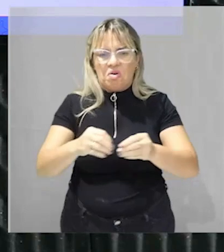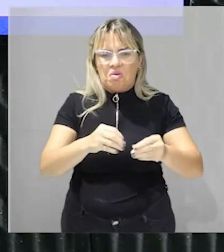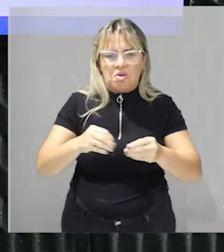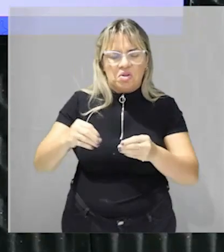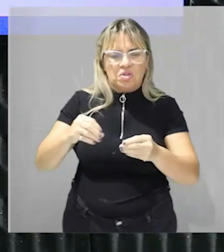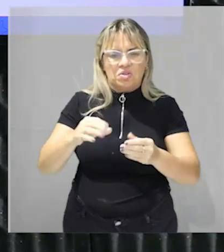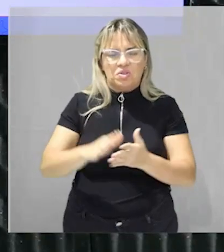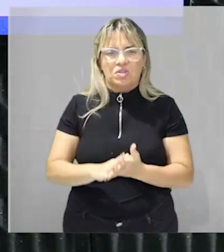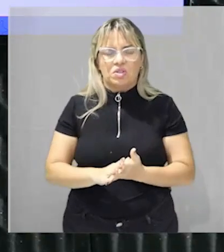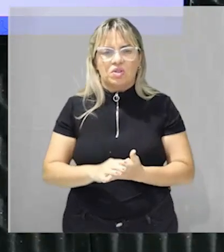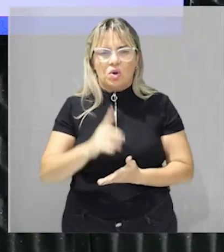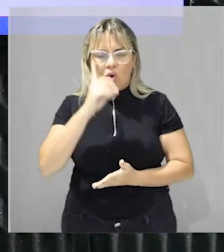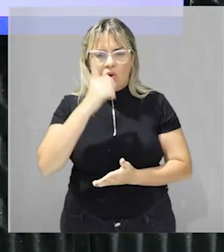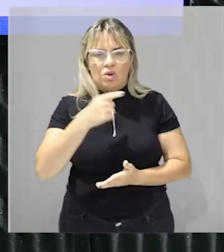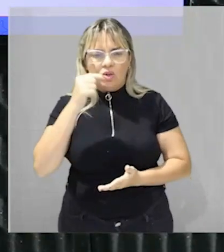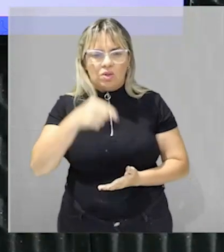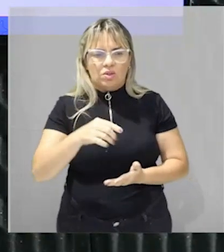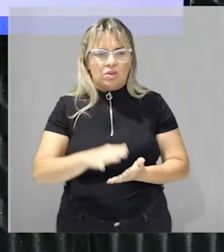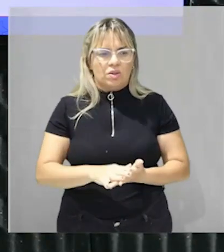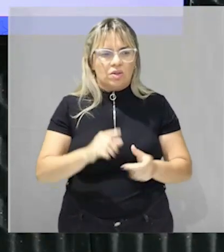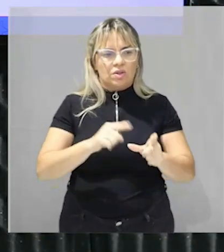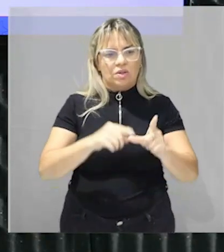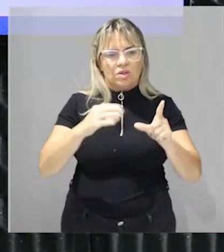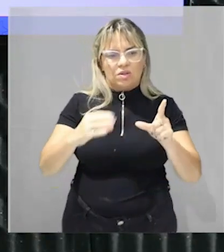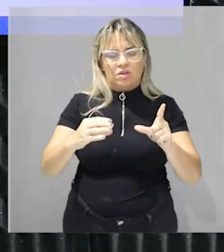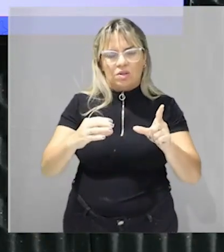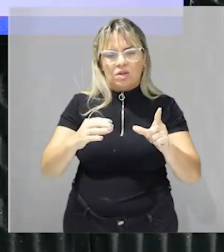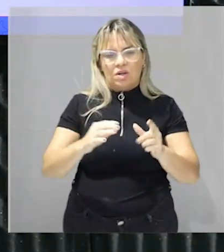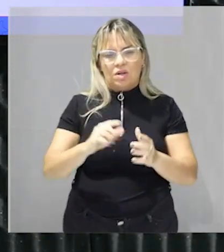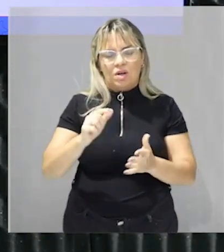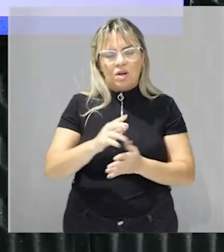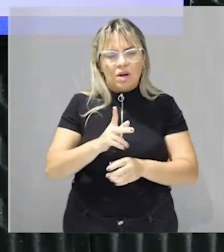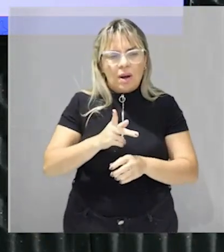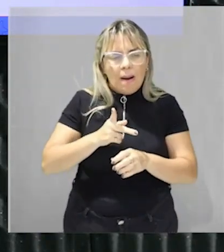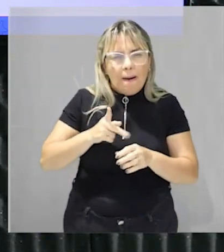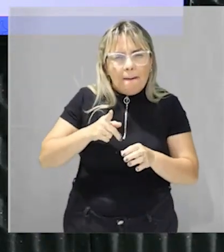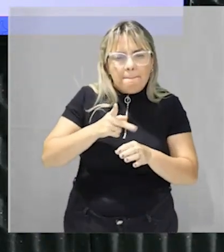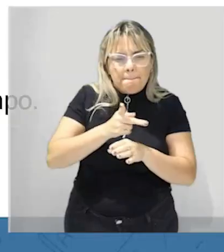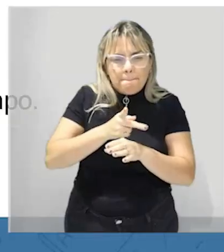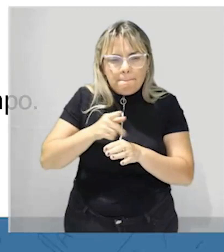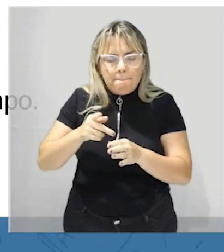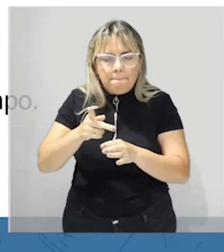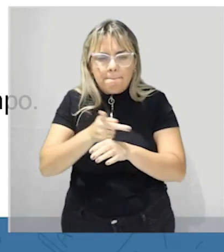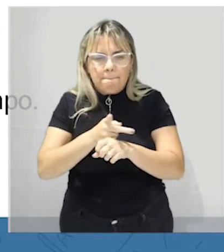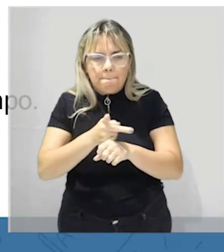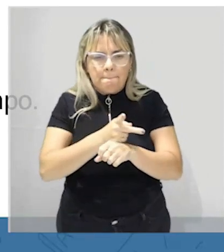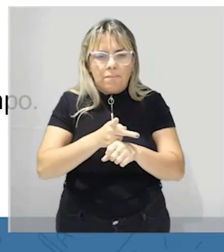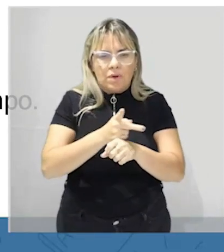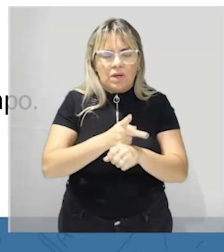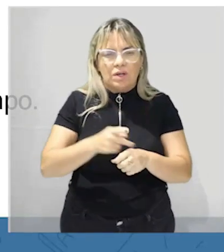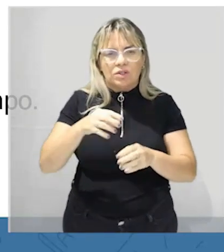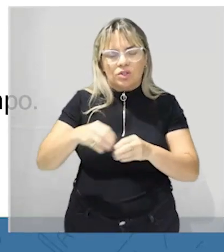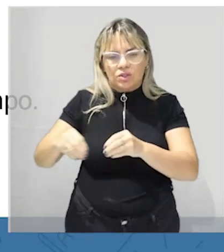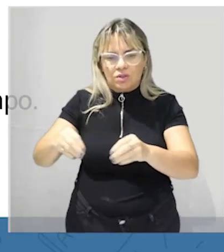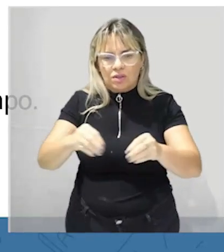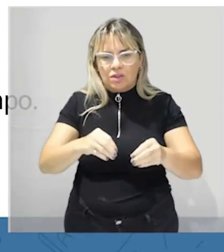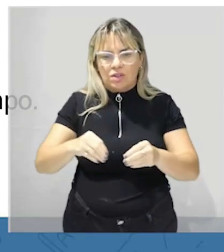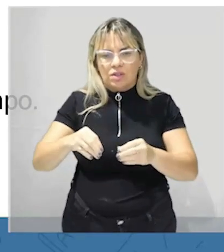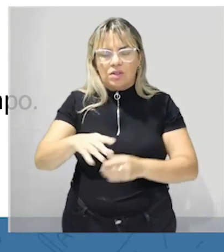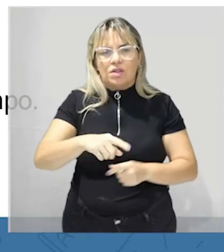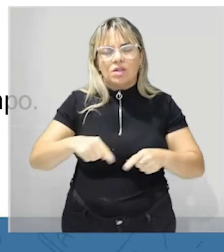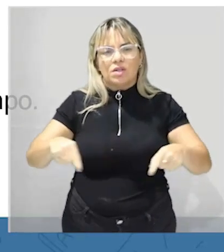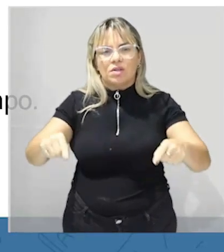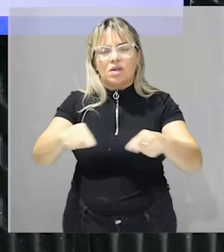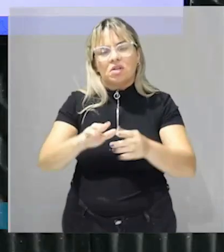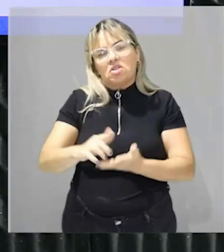agrária busca defender a desapropriação de espaços produtivos com certeza galera tá aí era uma questão que você responderia sem